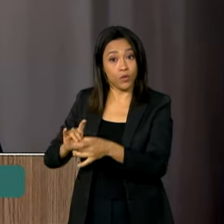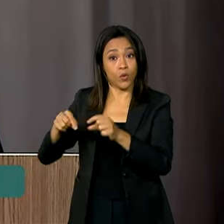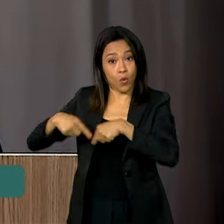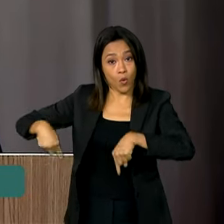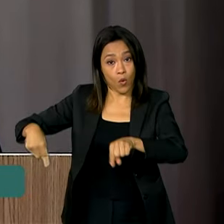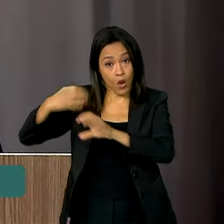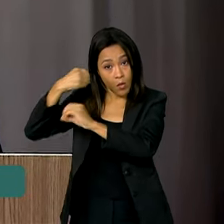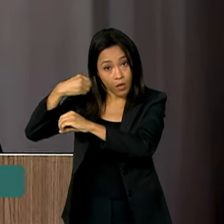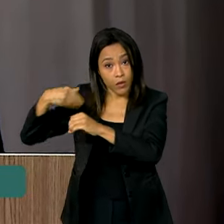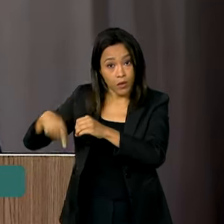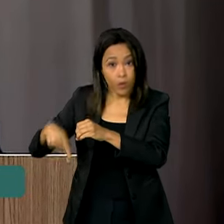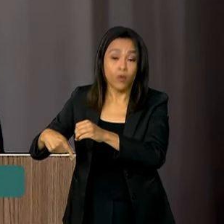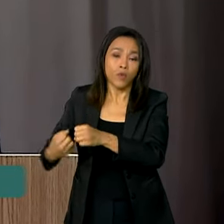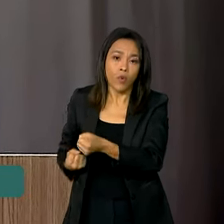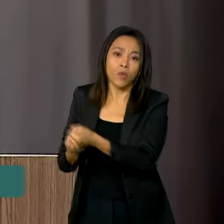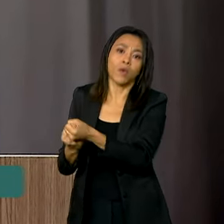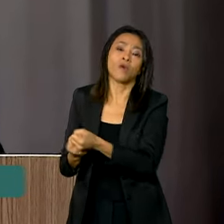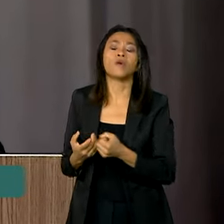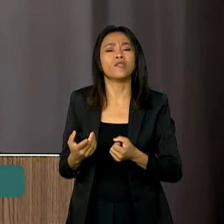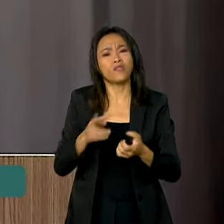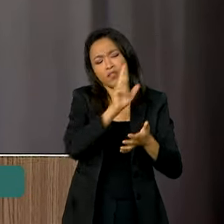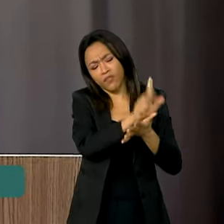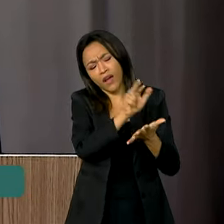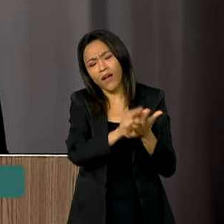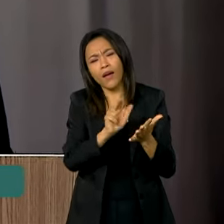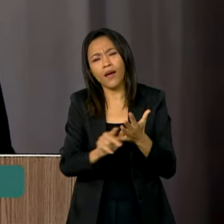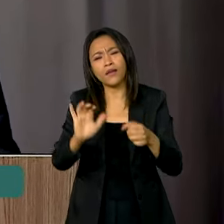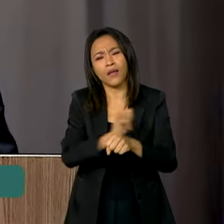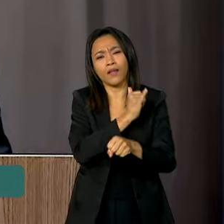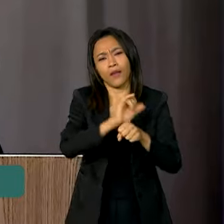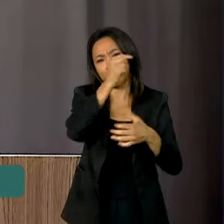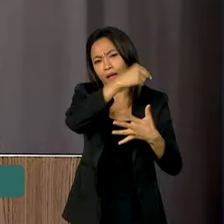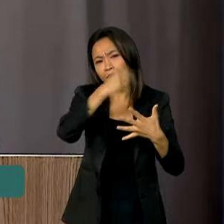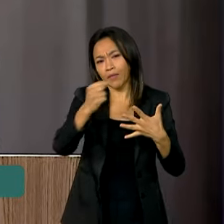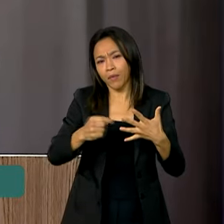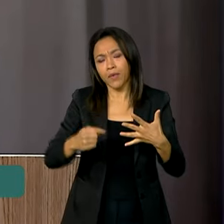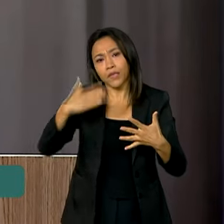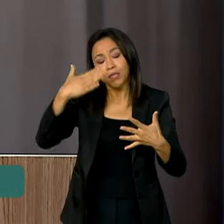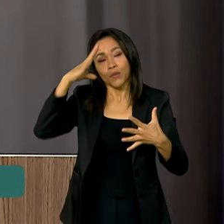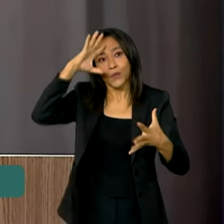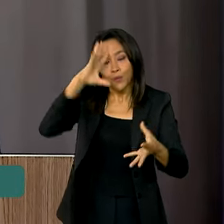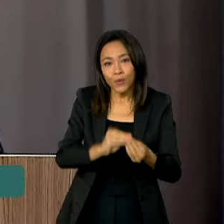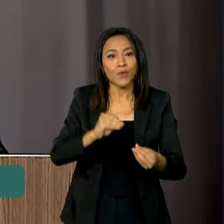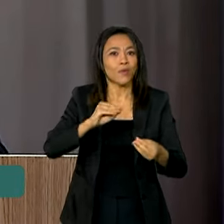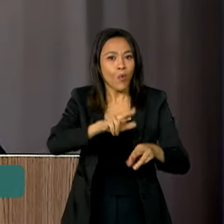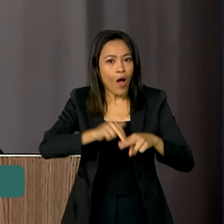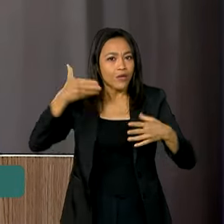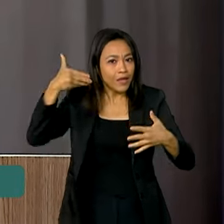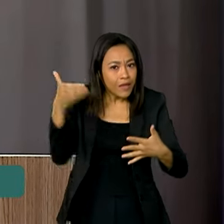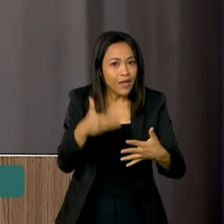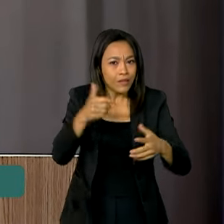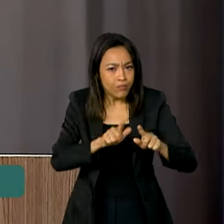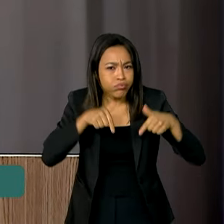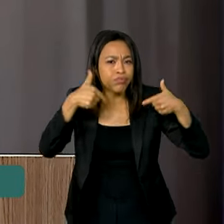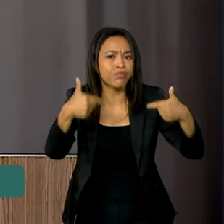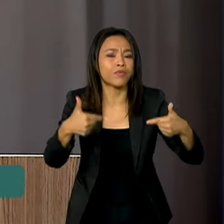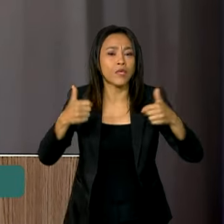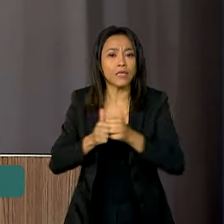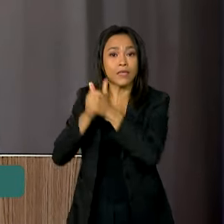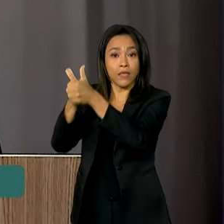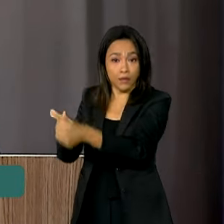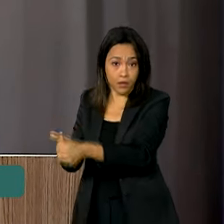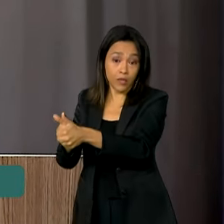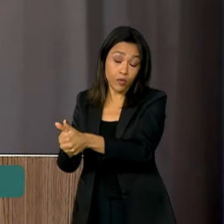enfim, fizemos várias ações e, graças a essas ações, nós obedecemos todos